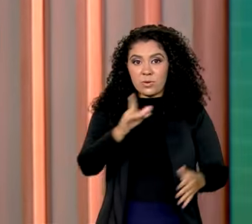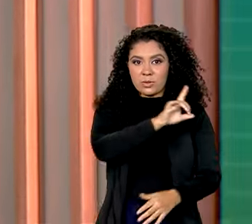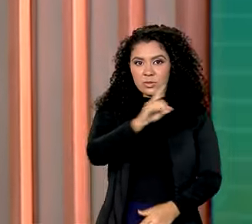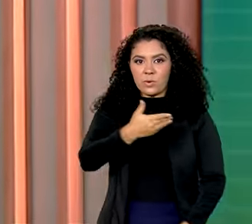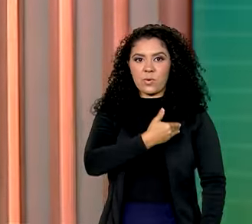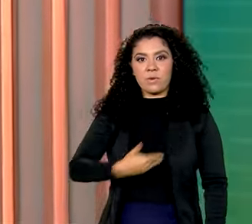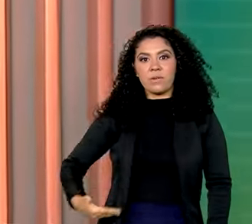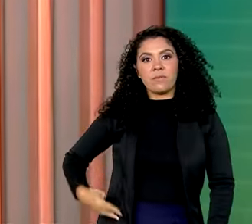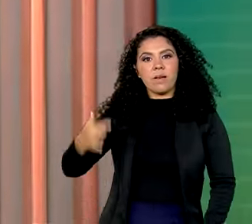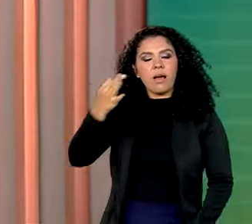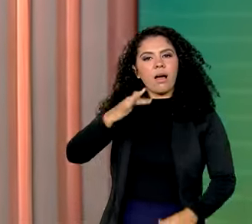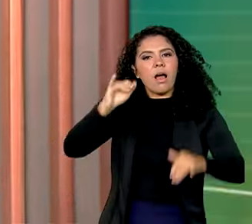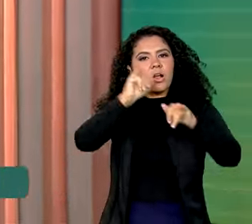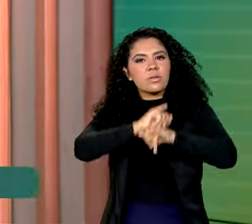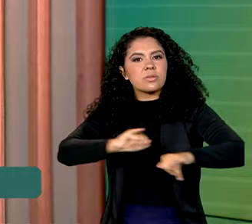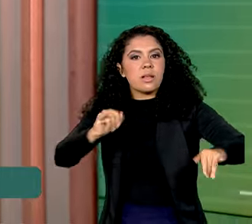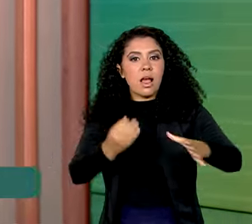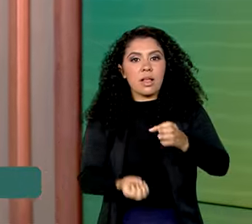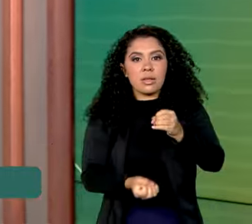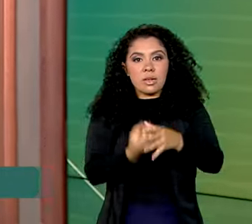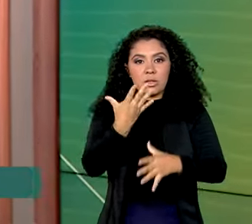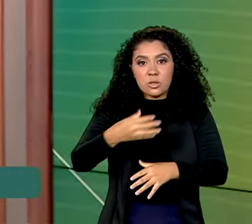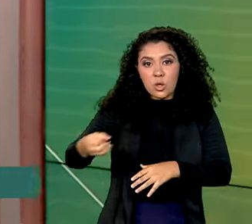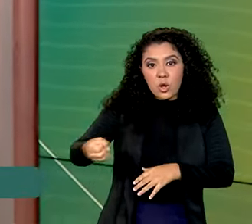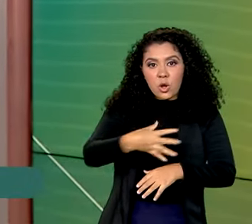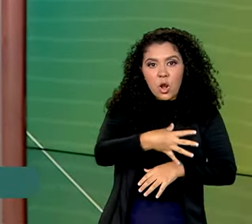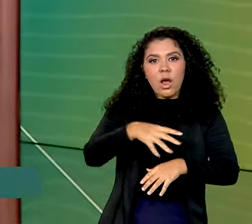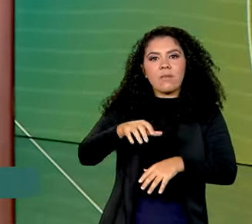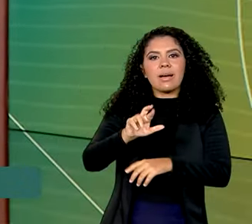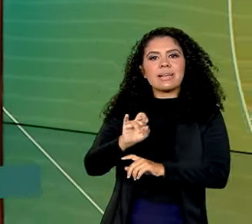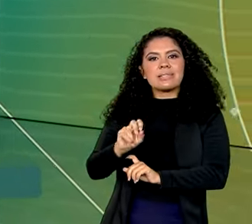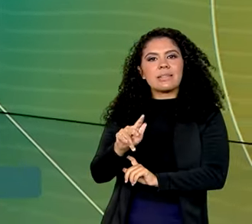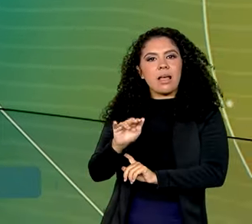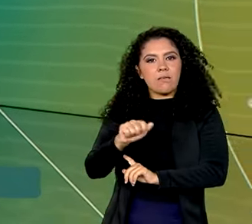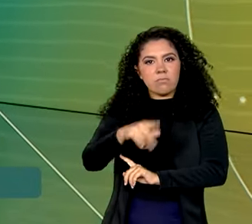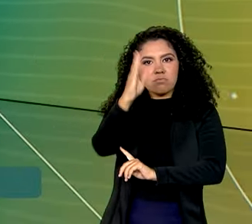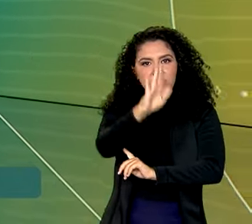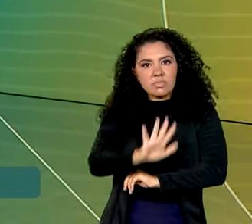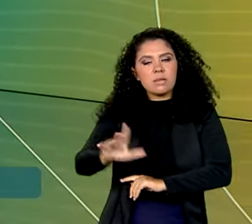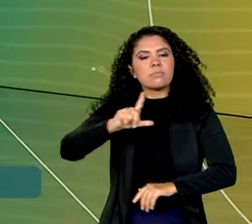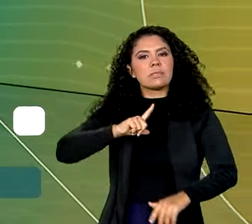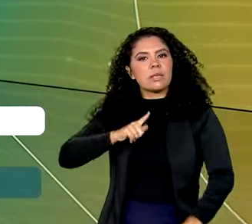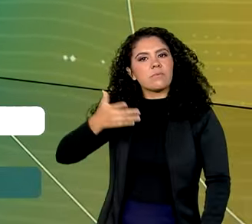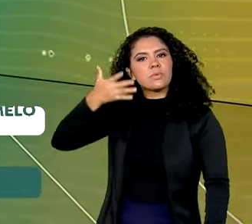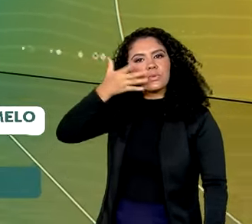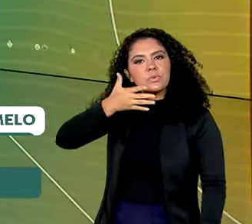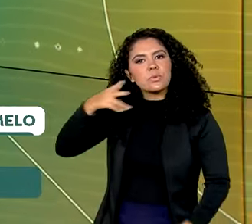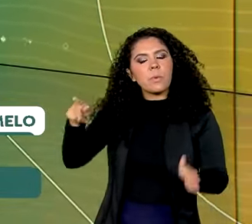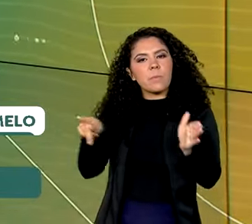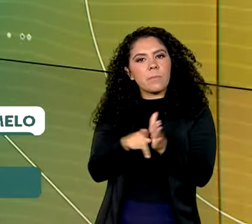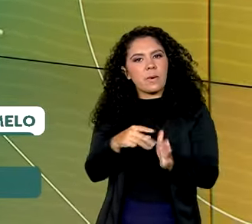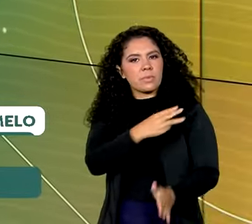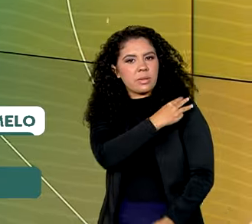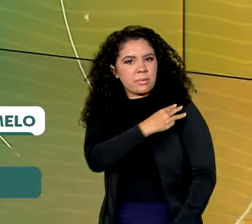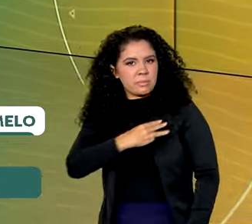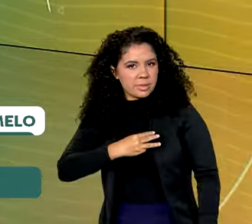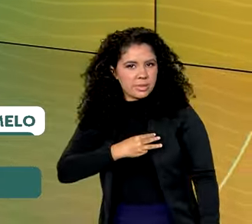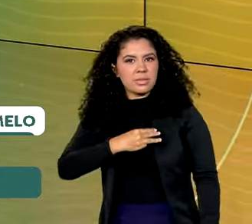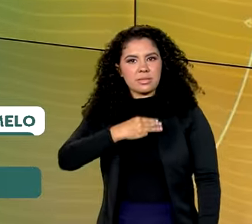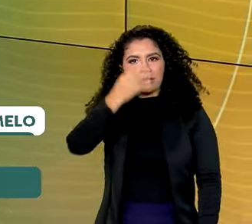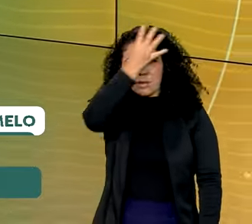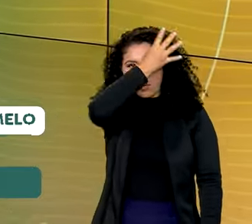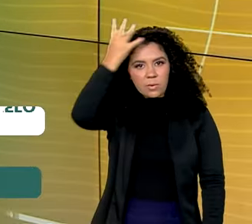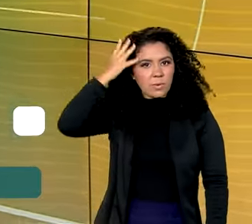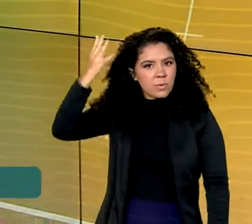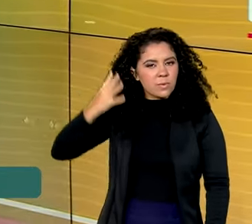federal anunciou a criação de novas reservas no país. Teve também um pronunciamento da ministra Sônia Guajajara. Então, vamos